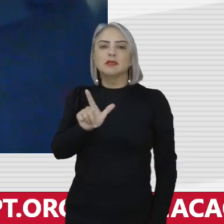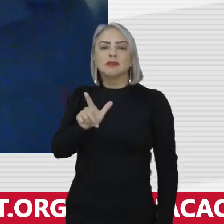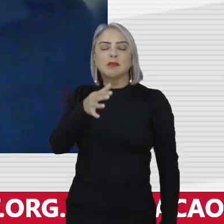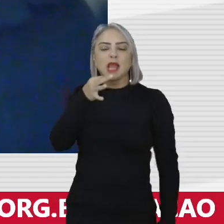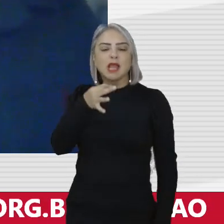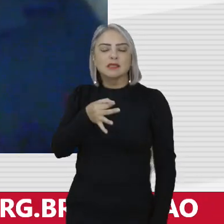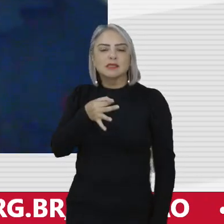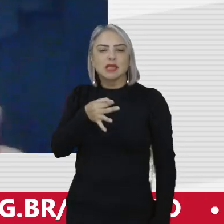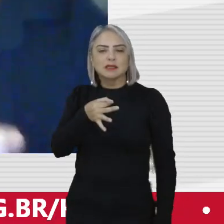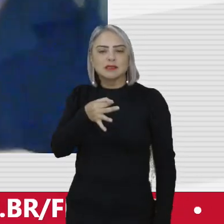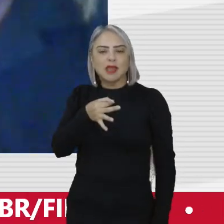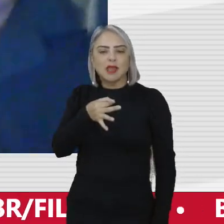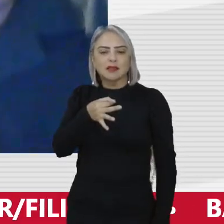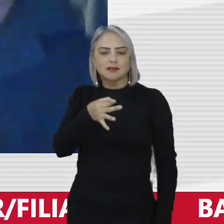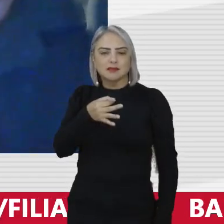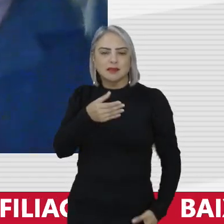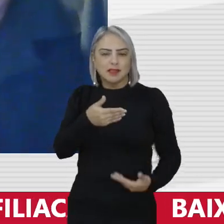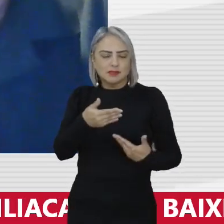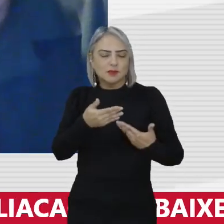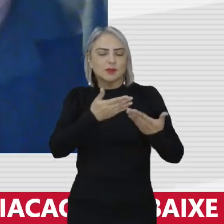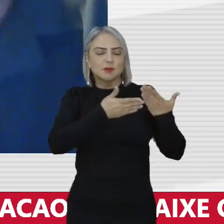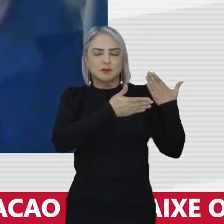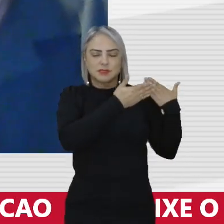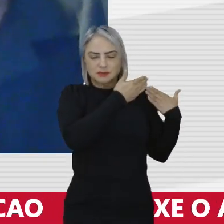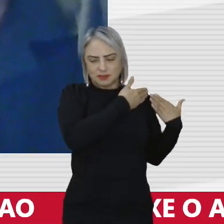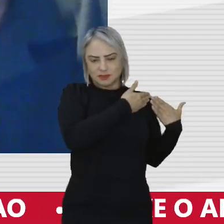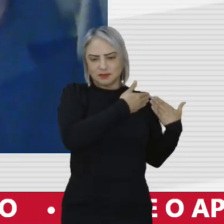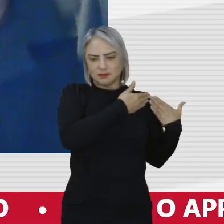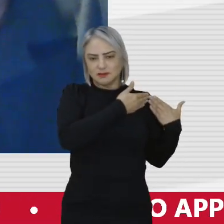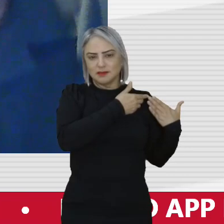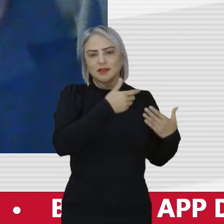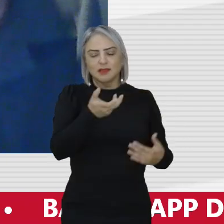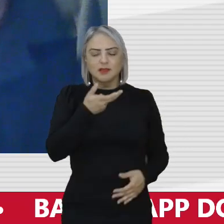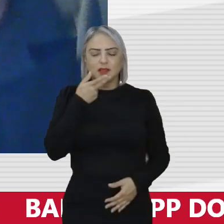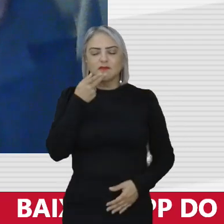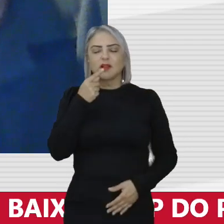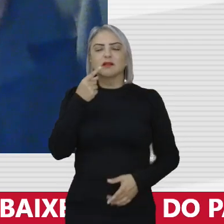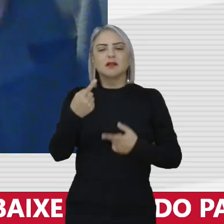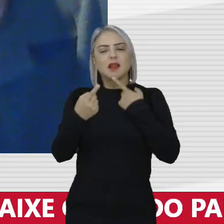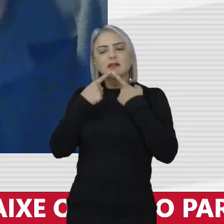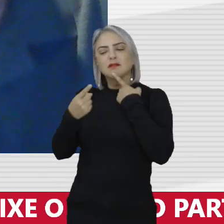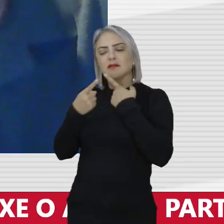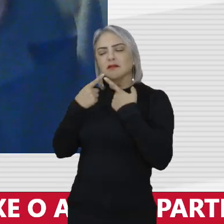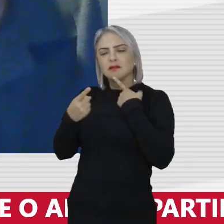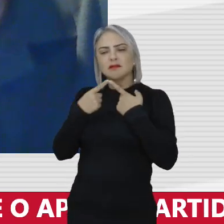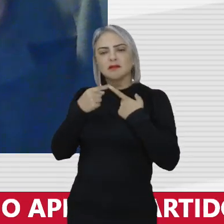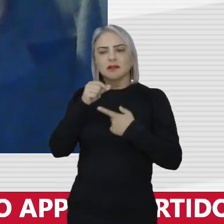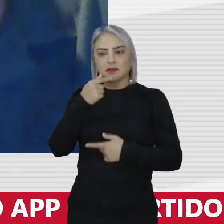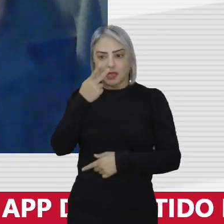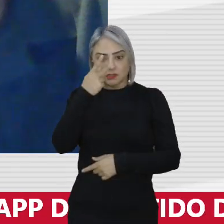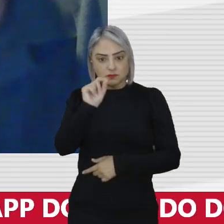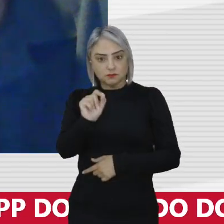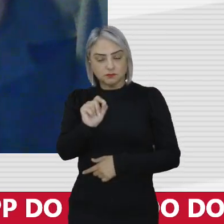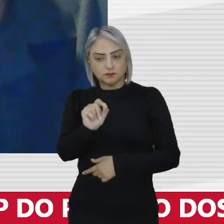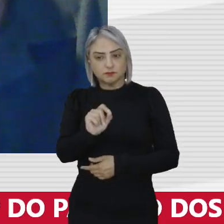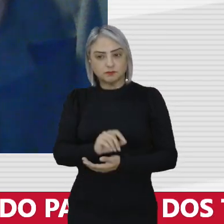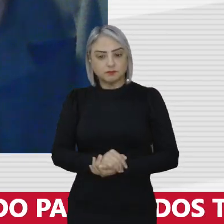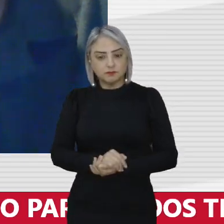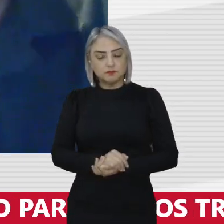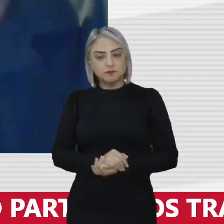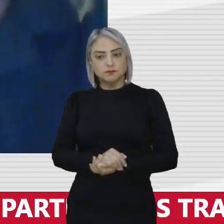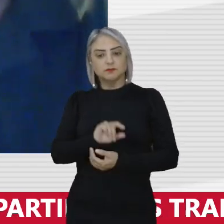as contas com esse passado. E aí eu queria falar com você um debate que a sua...